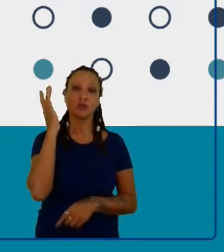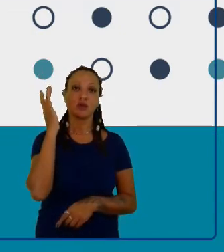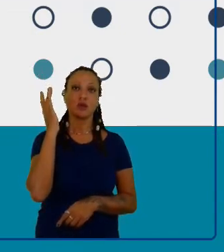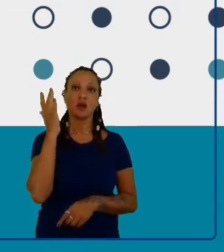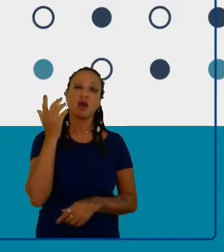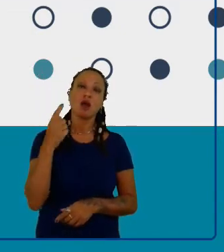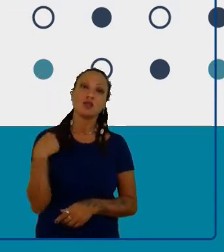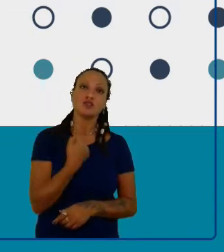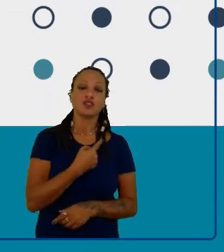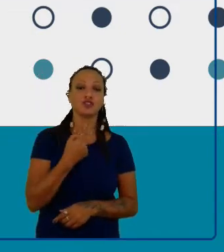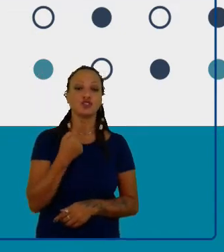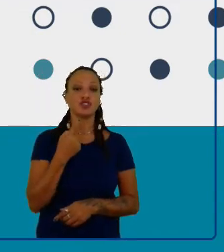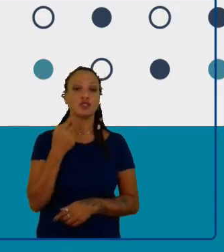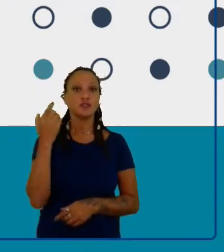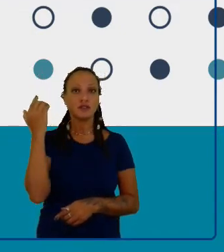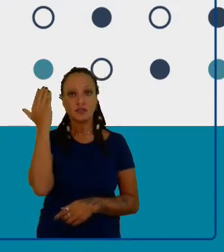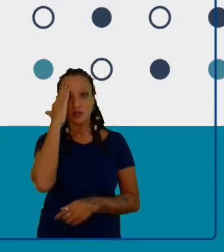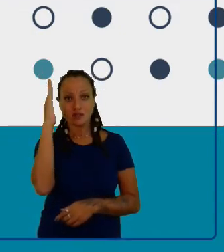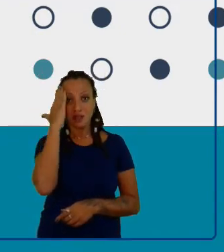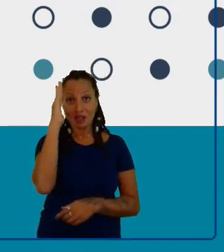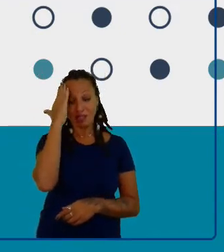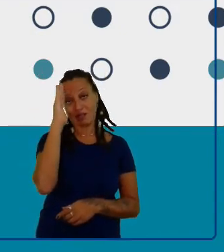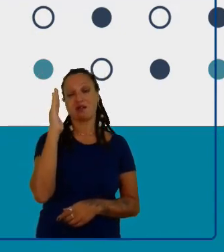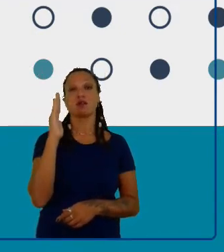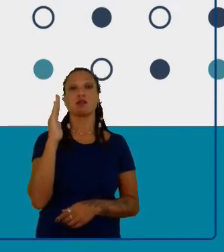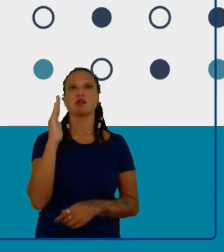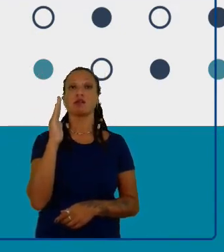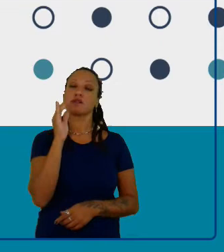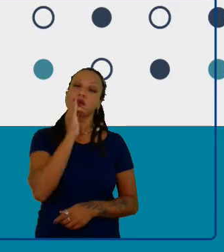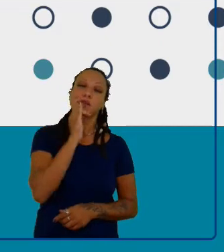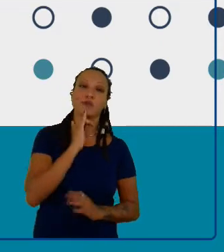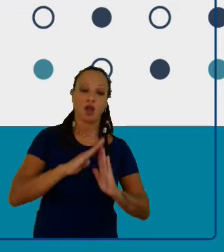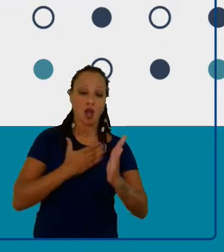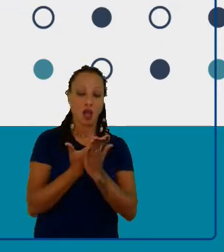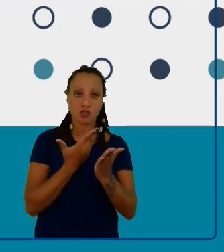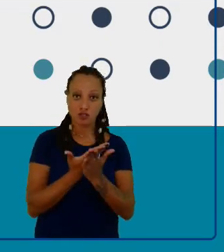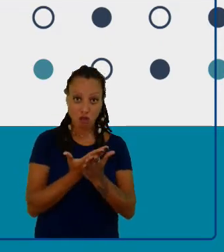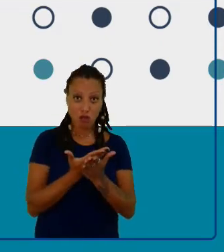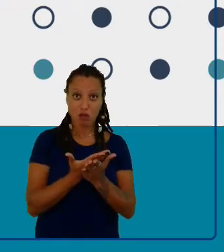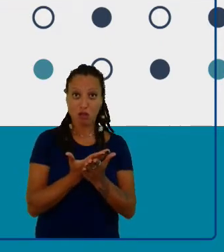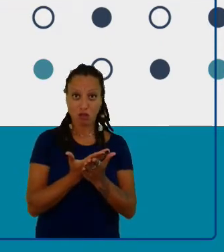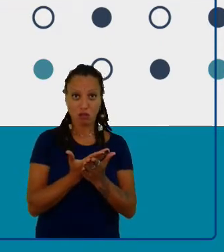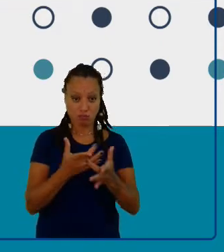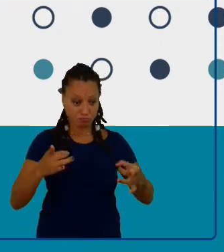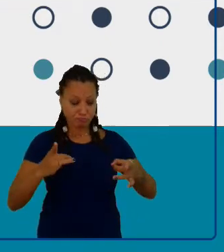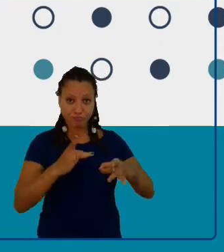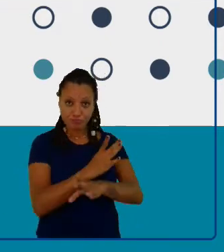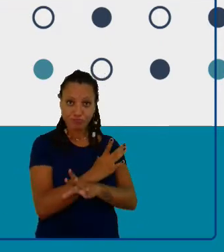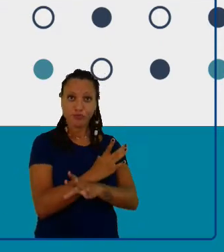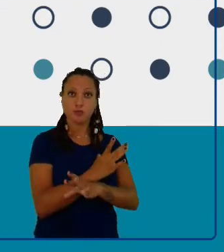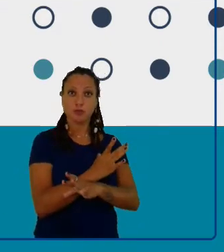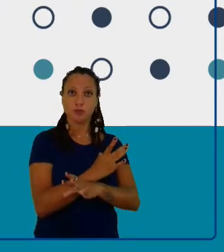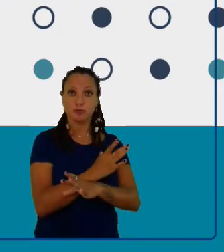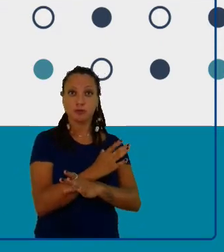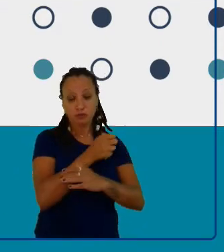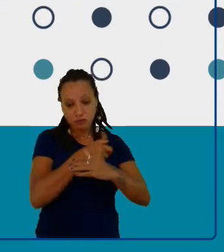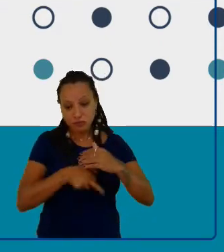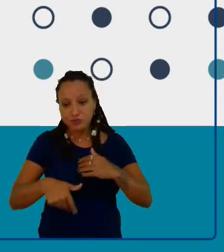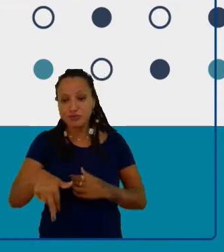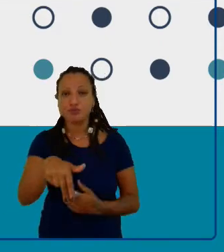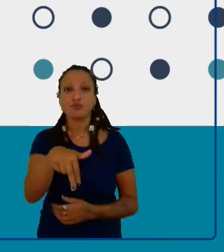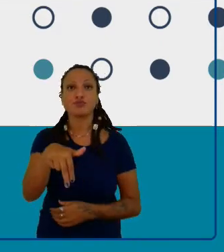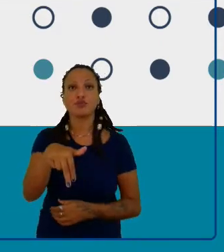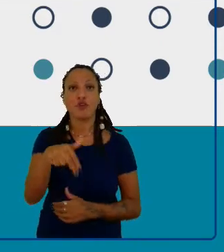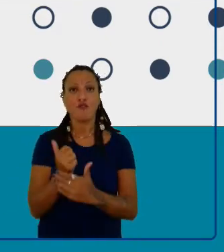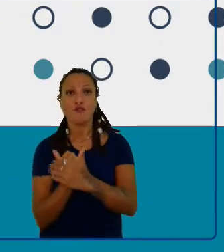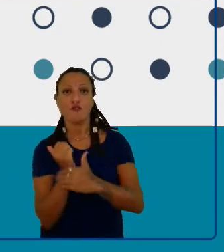e saia das paredes dessa sala de aula, passe os muros da escola, entre no território que está